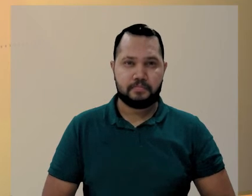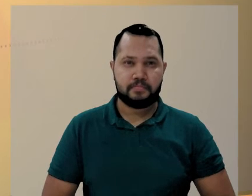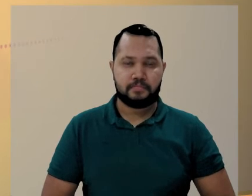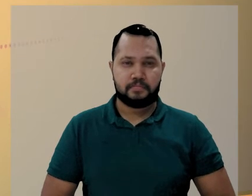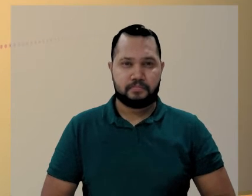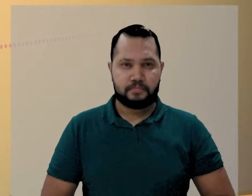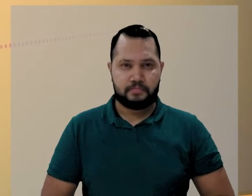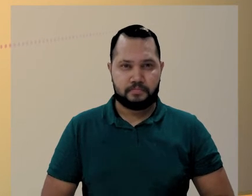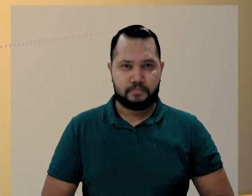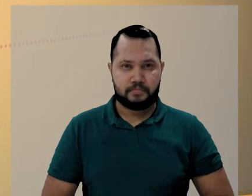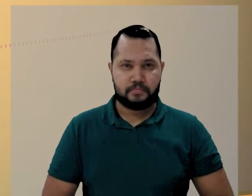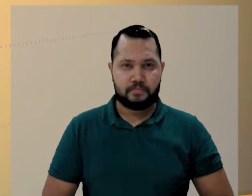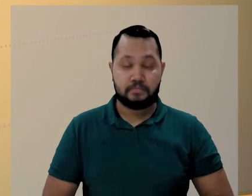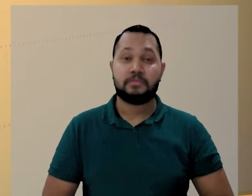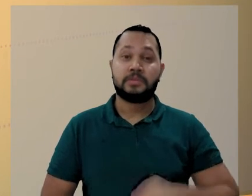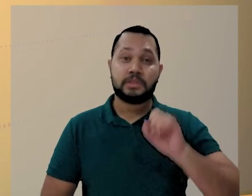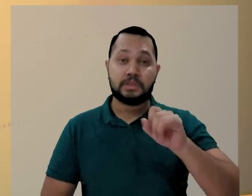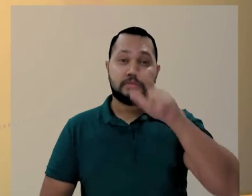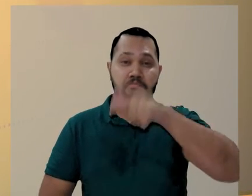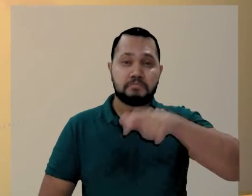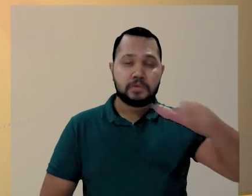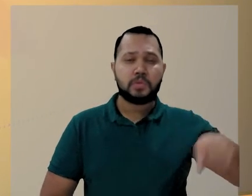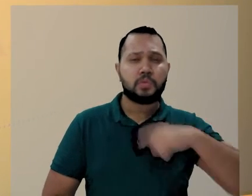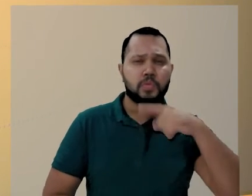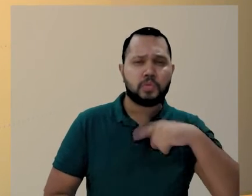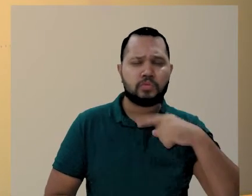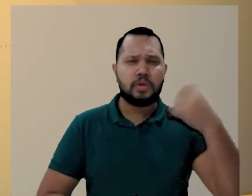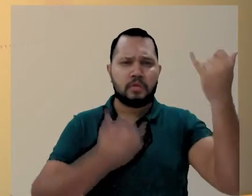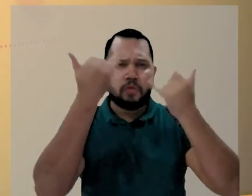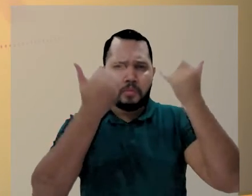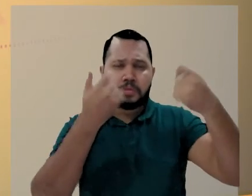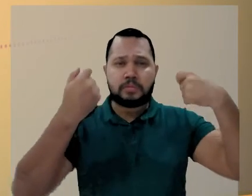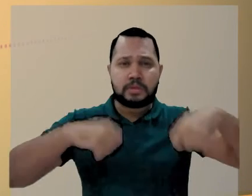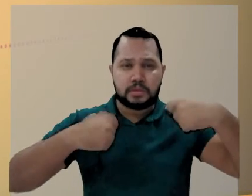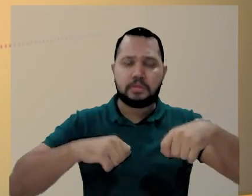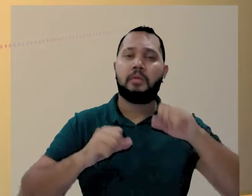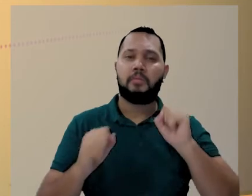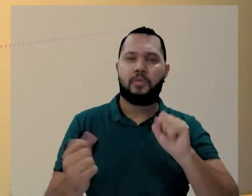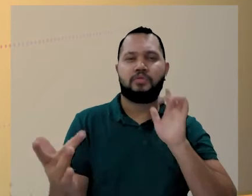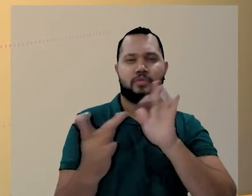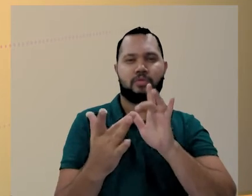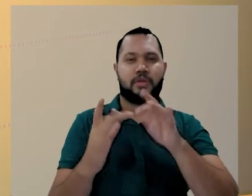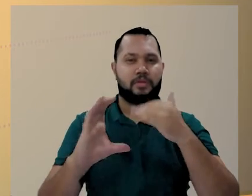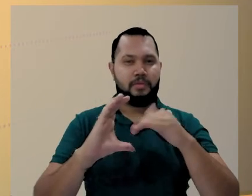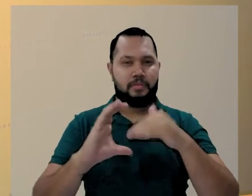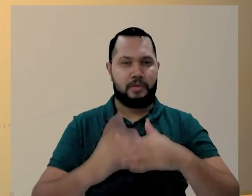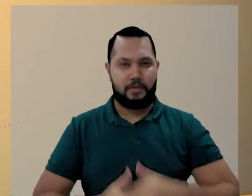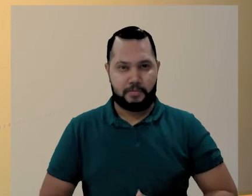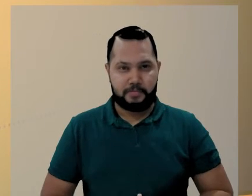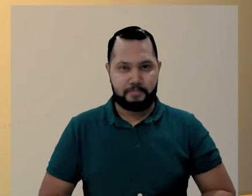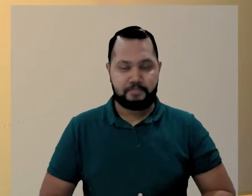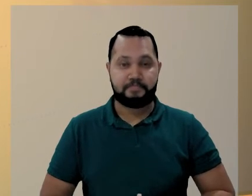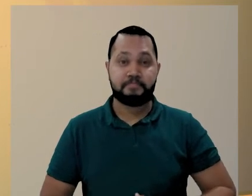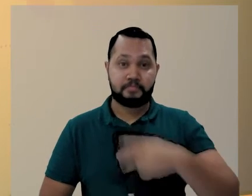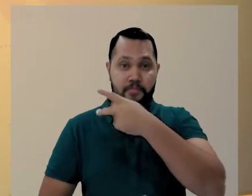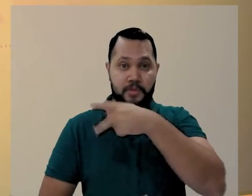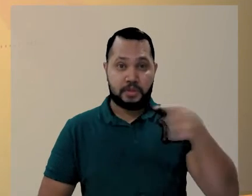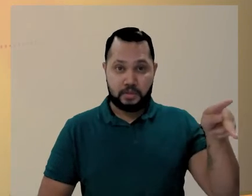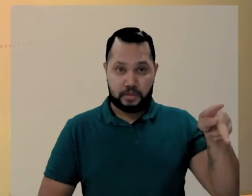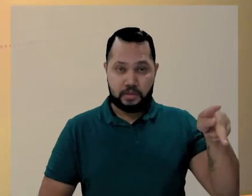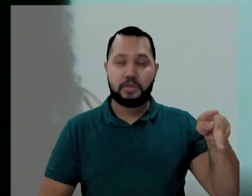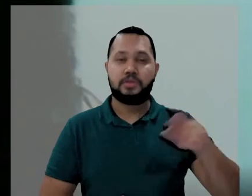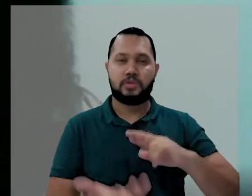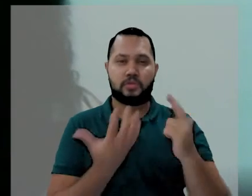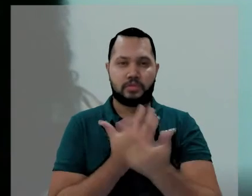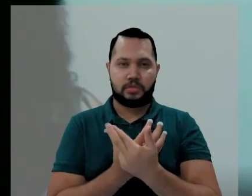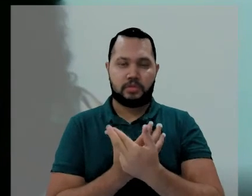consultaoufan2021.2025 arroba gmail.com para casos de dúvidas e outras informações.